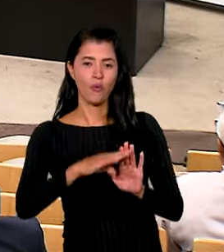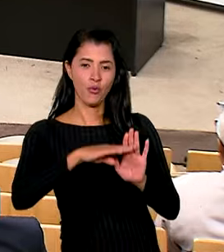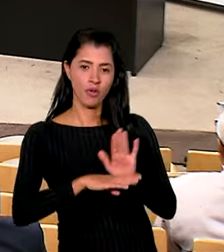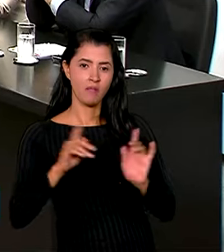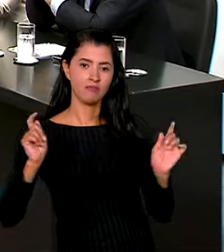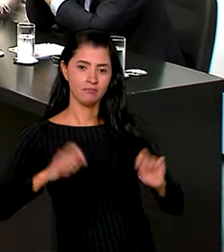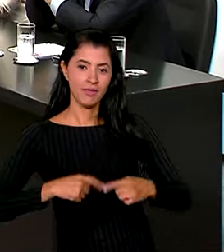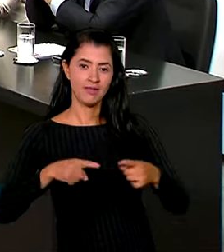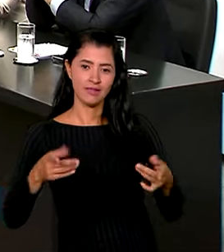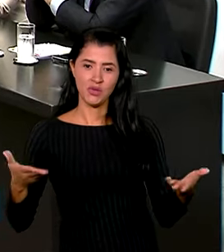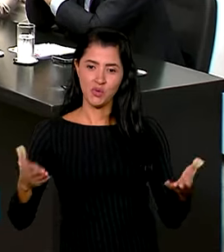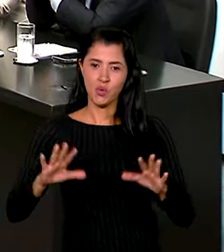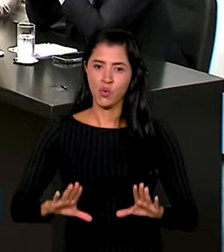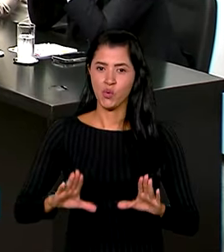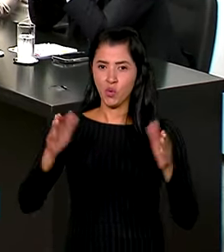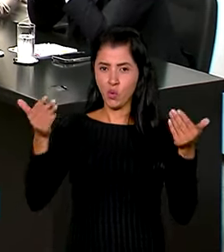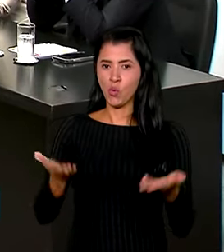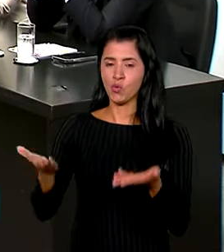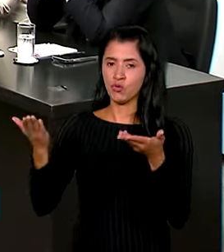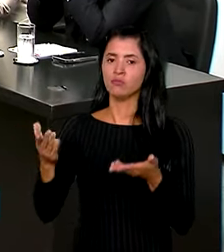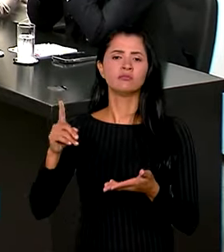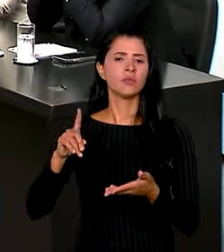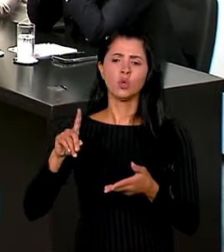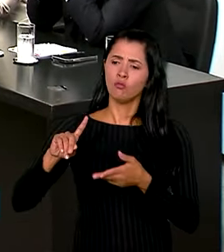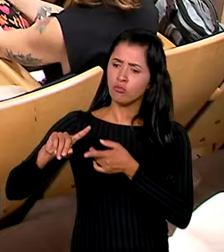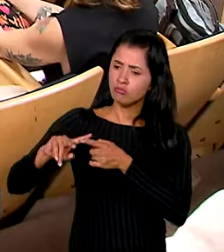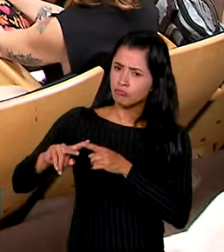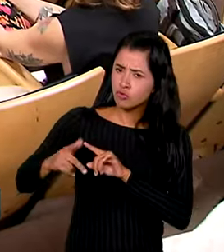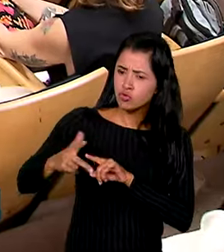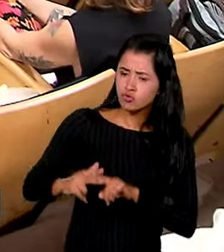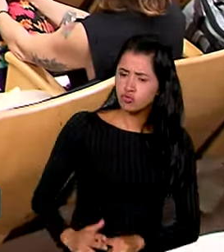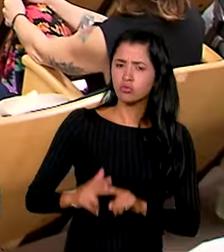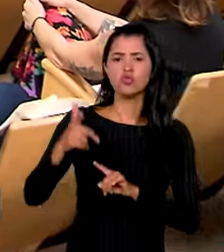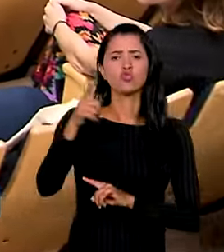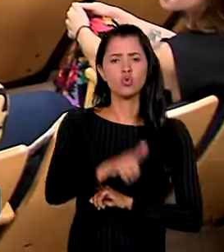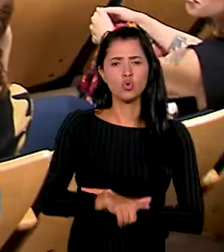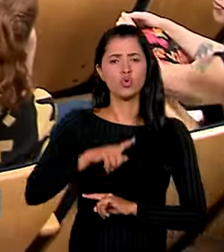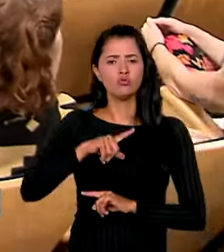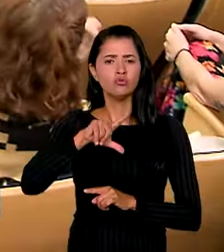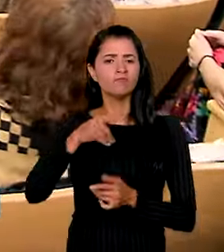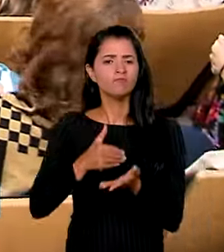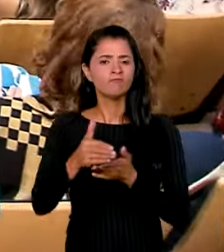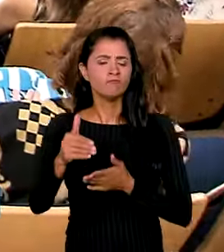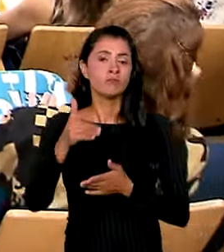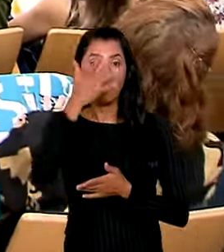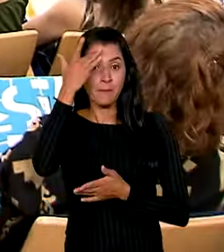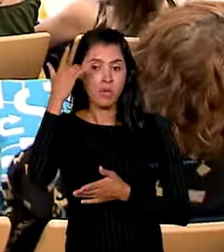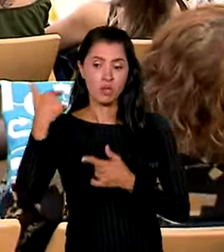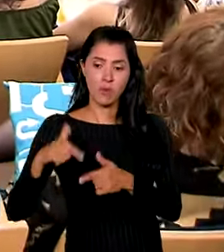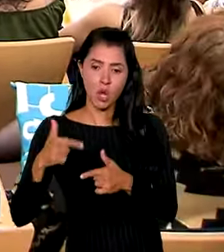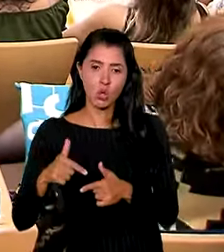lançado nesta cerimônia foi totalmente reformulado. A iniciativa visa capacitar agentes